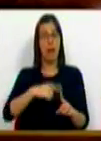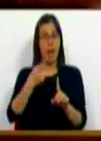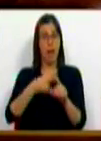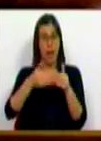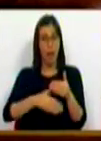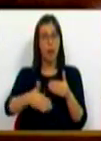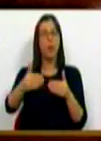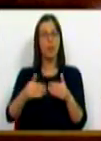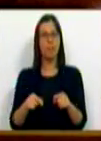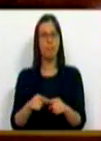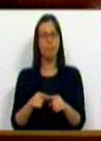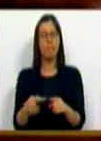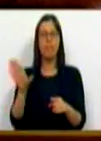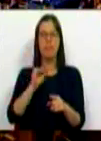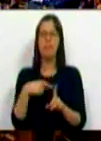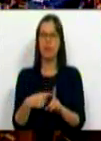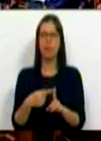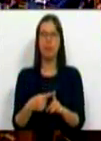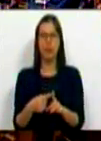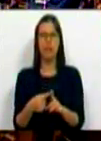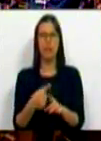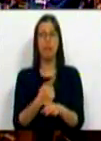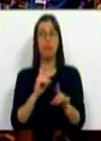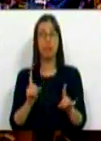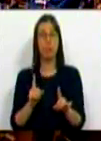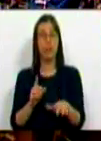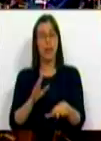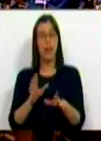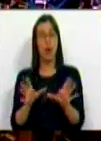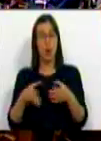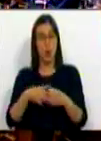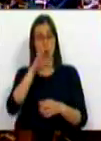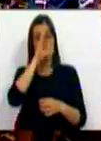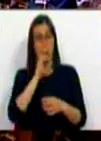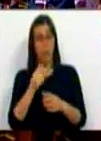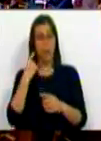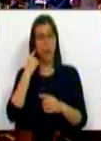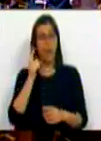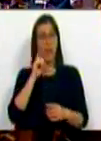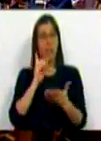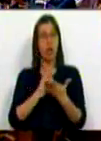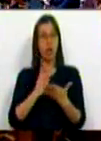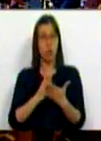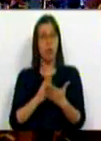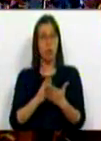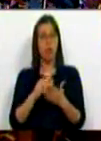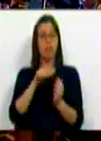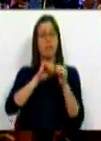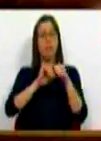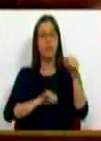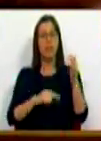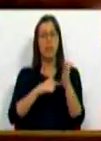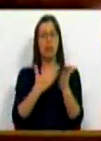será ainda mais positivo, porque em resultado do Conselho de Ministros ocorrido no Dia do Estudante, o diploma